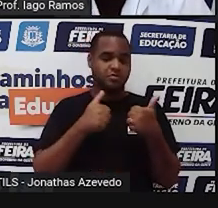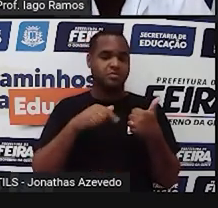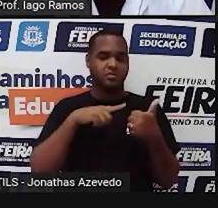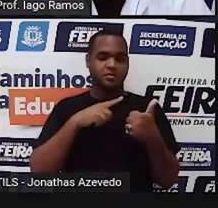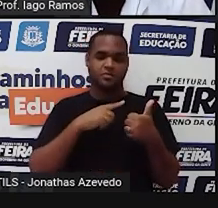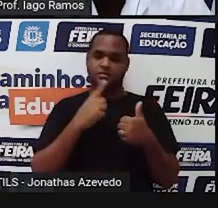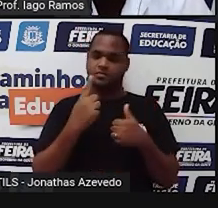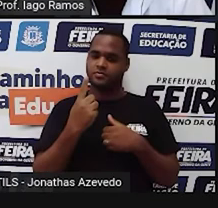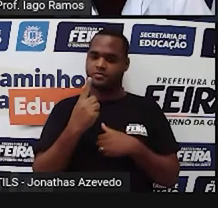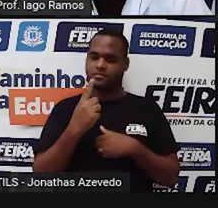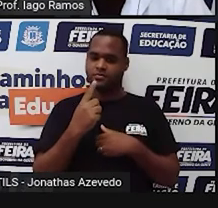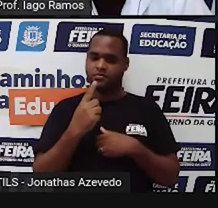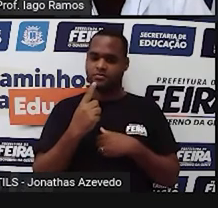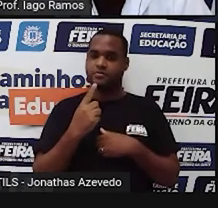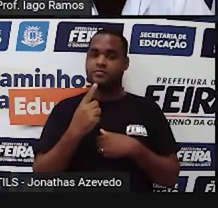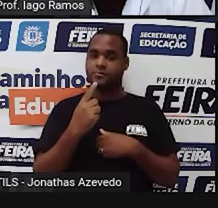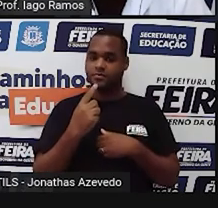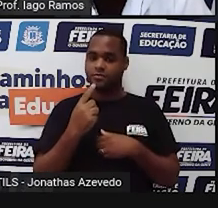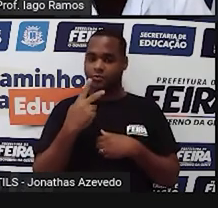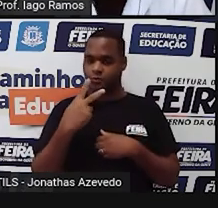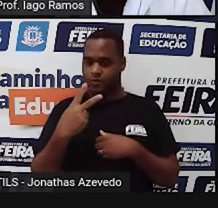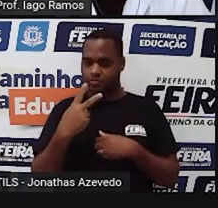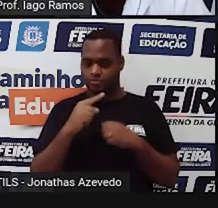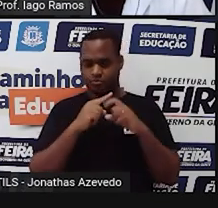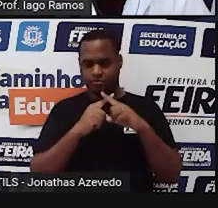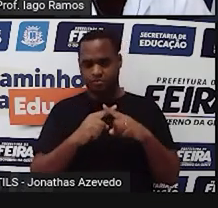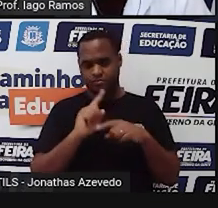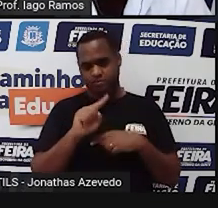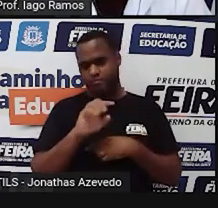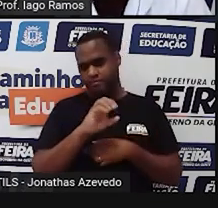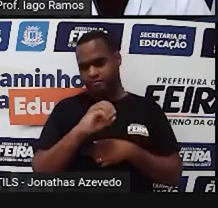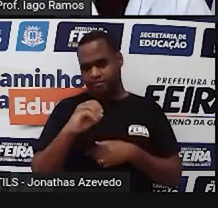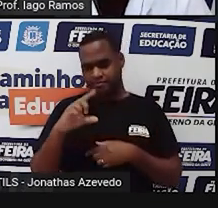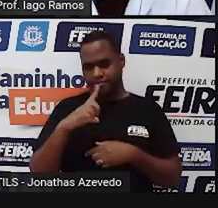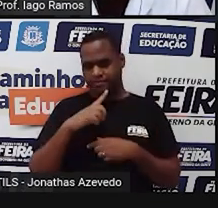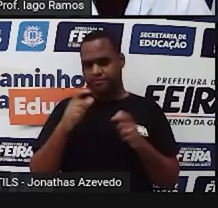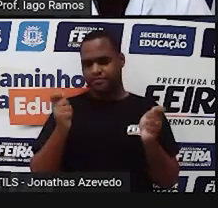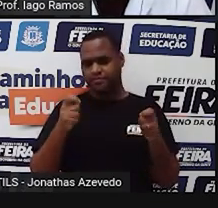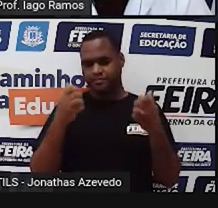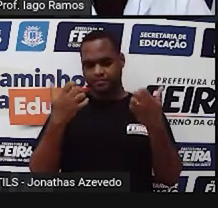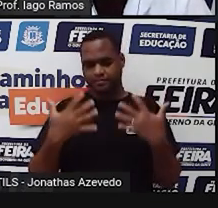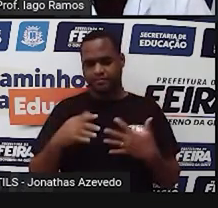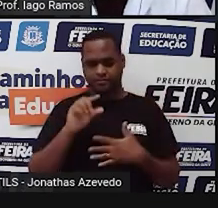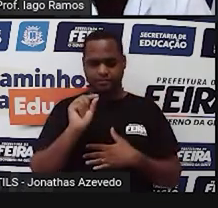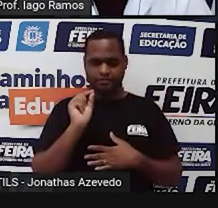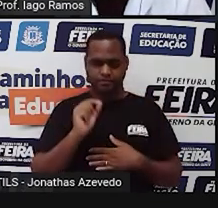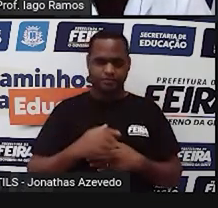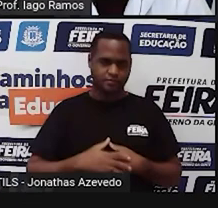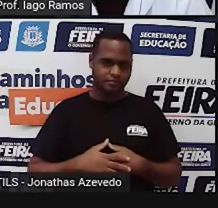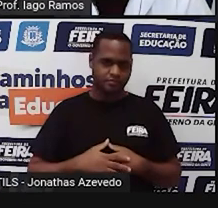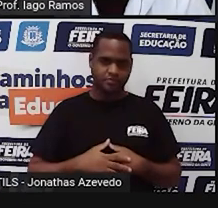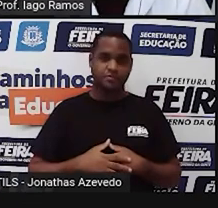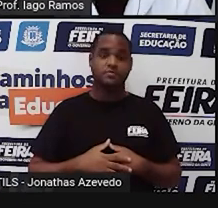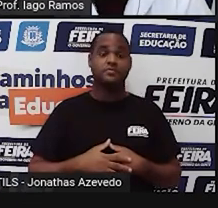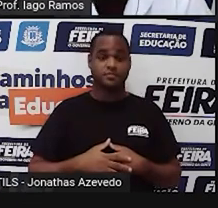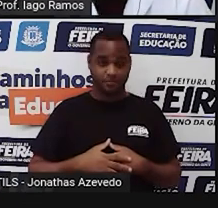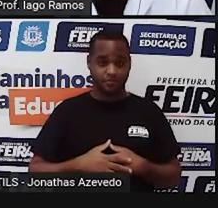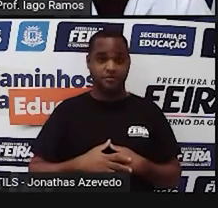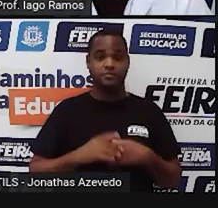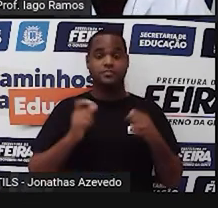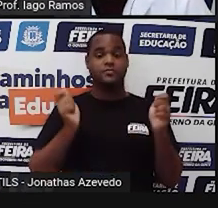Essas duas multiplicações por mil, a gente pode fazer o seguinte, ó. Elas podem ser